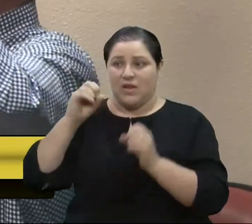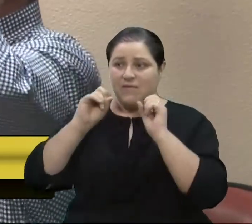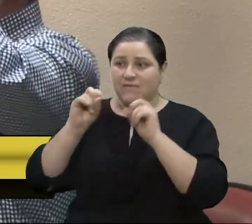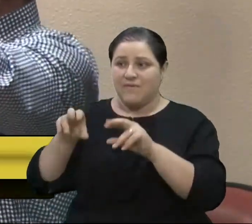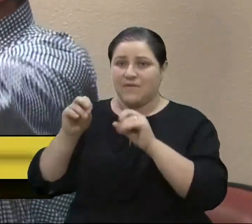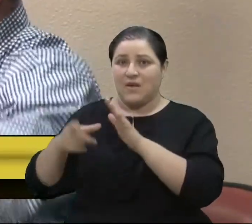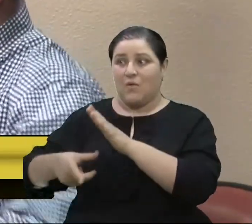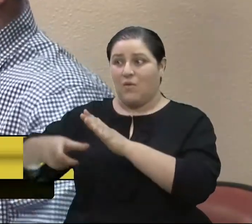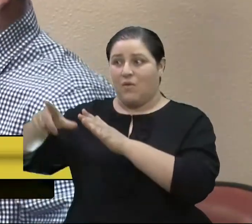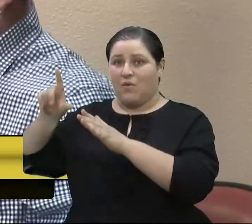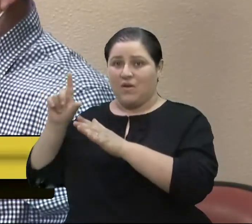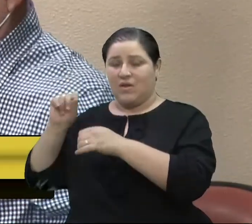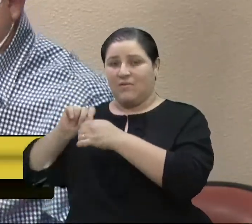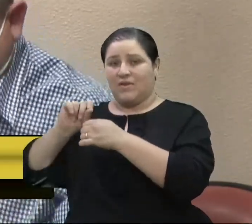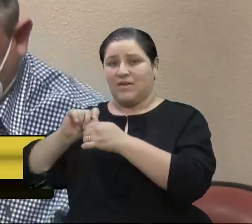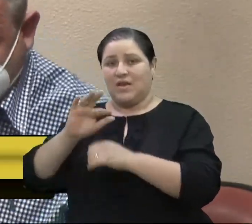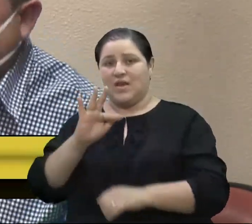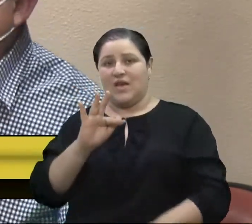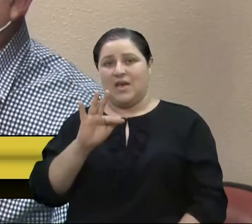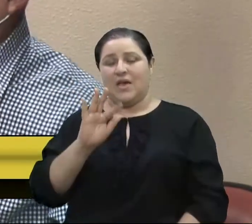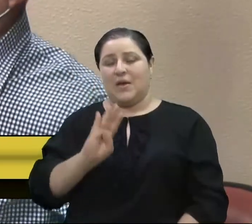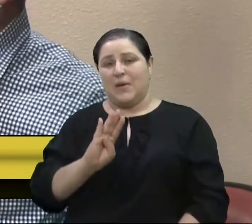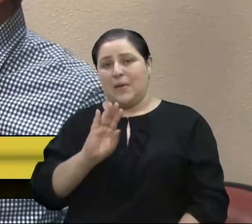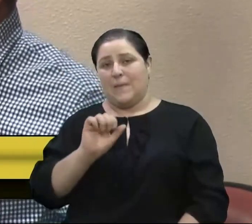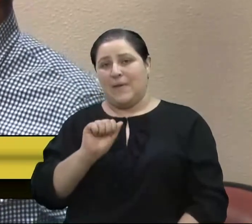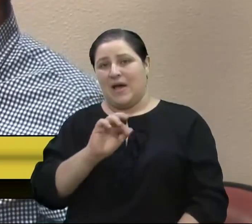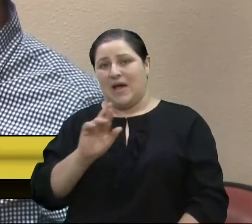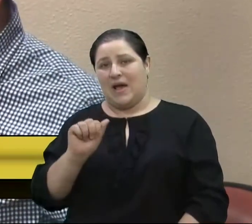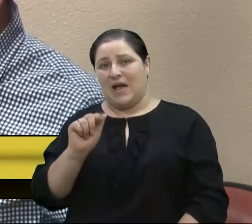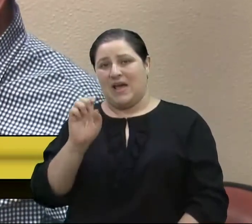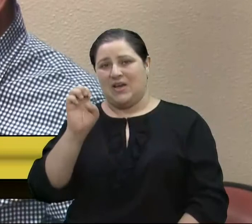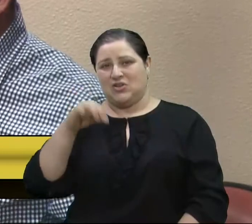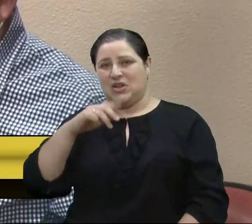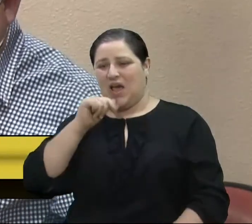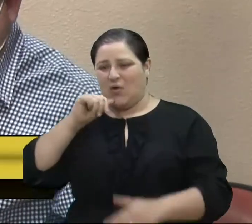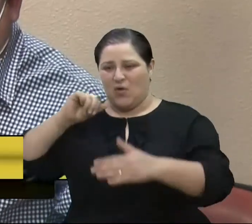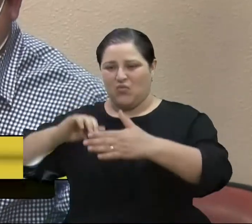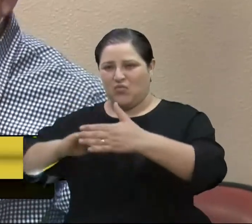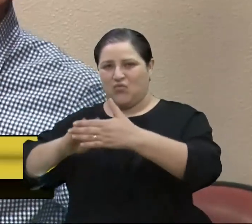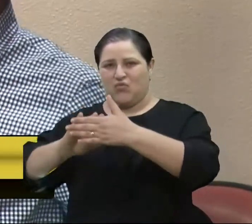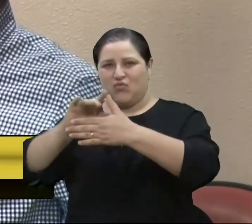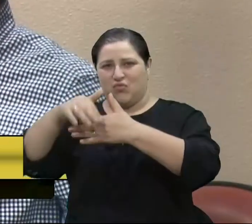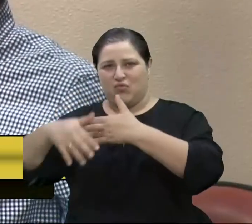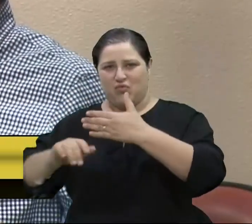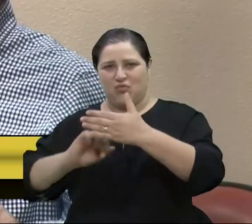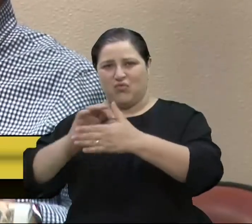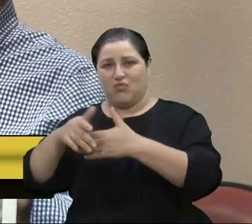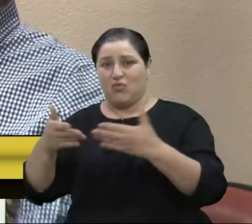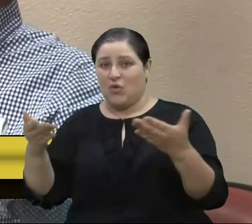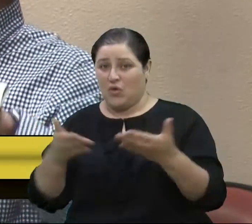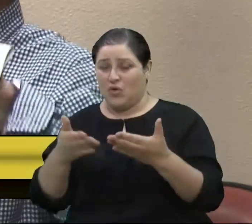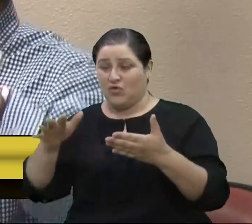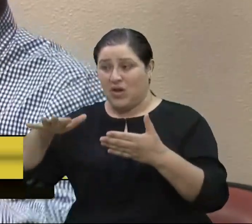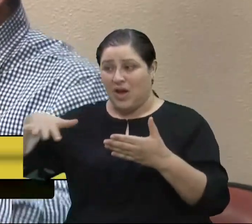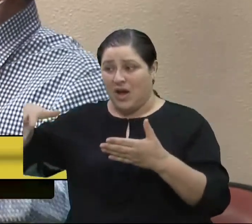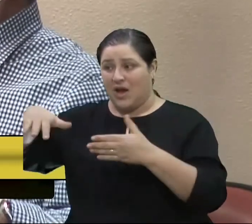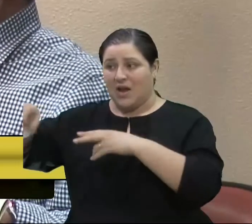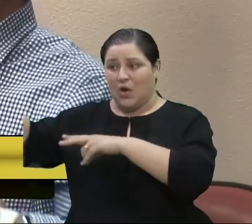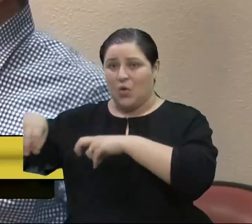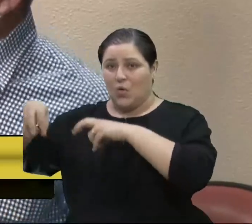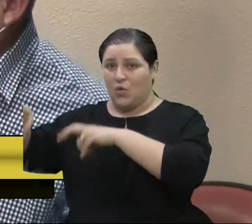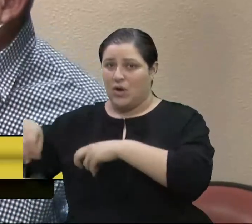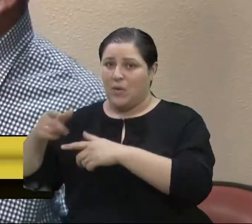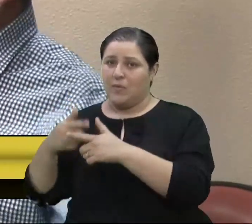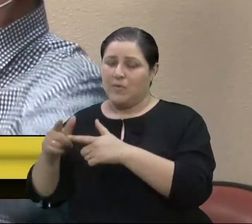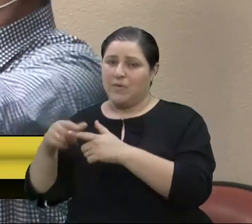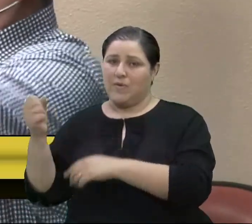antecipadas de barrages. Mas hoje, o problema é na zona rural. Então, aquelas pessoas que nem conseguem